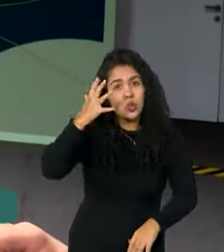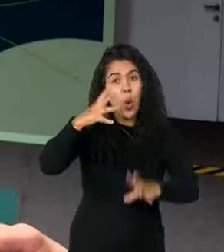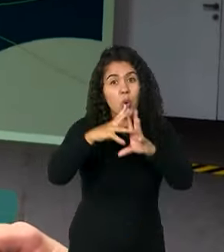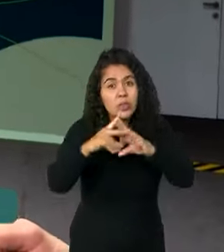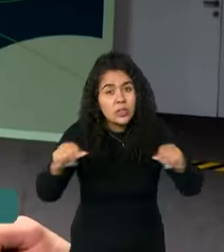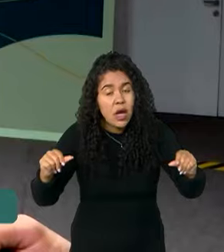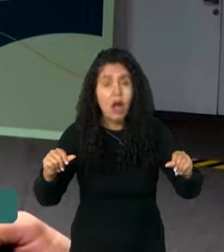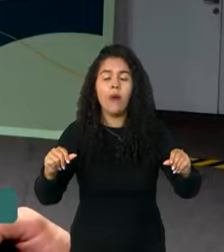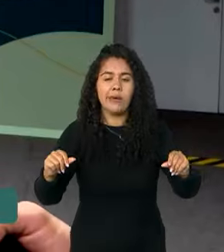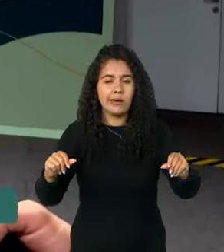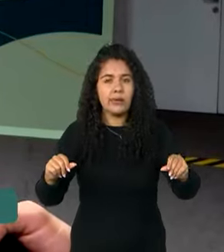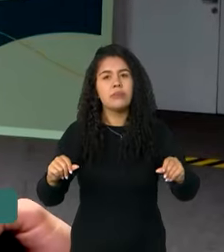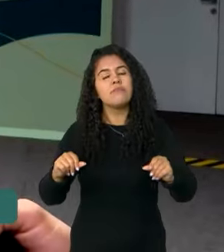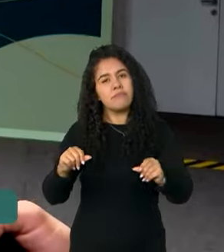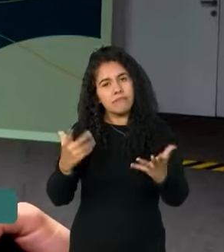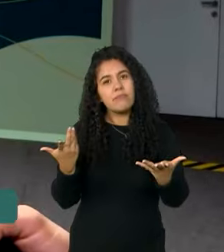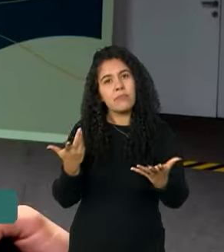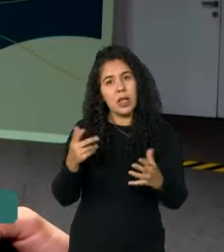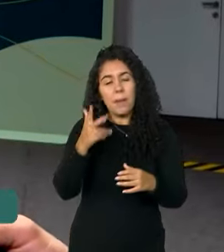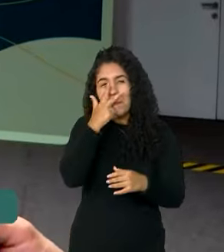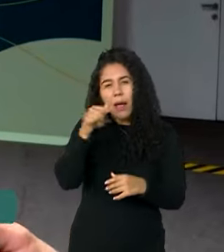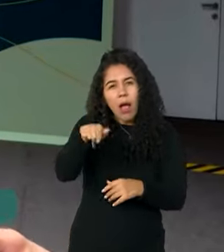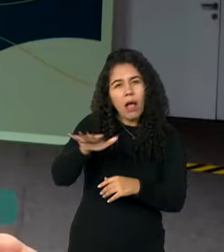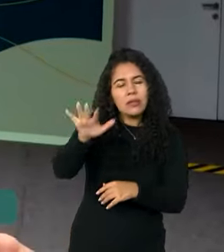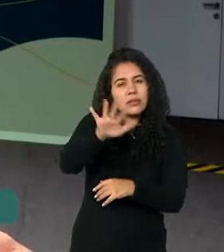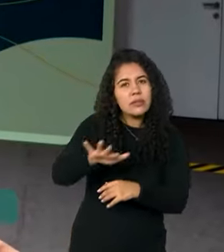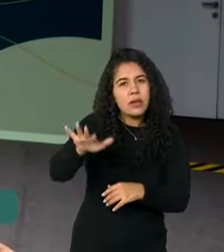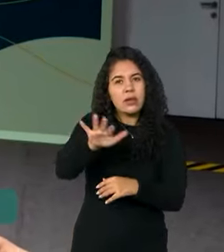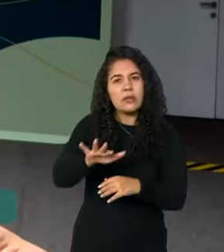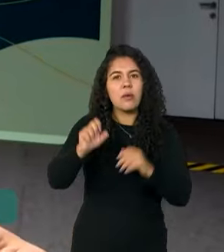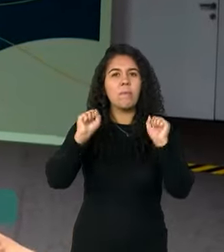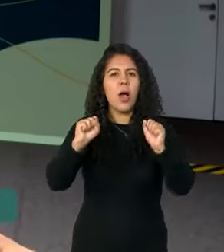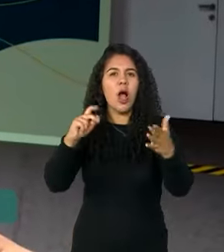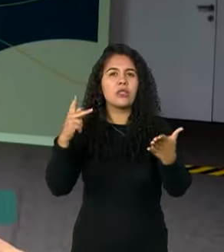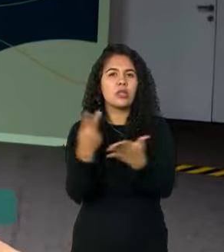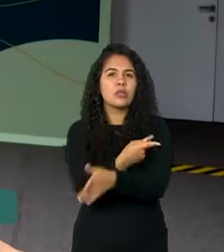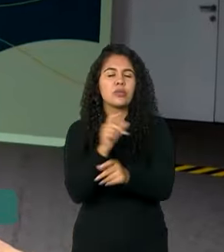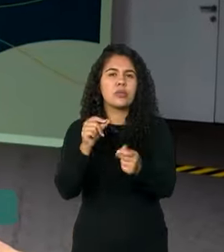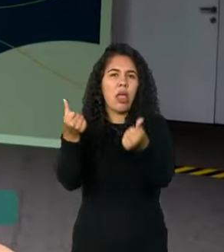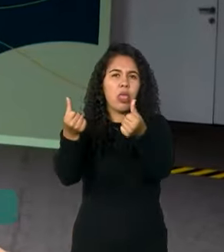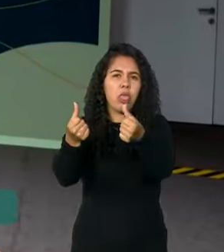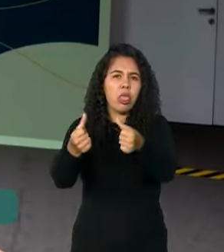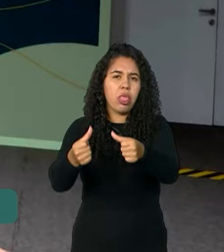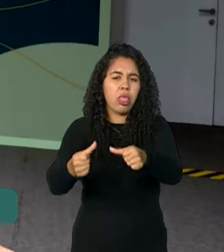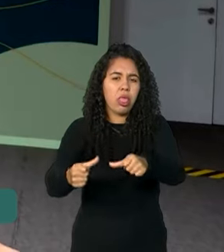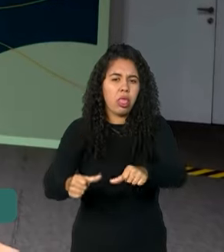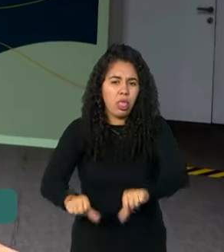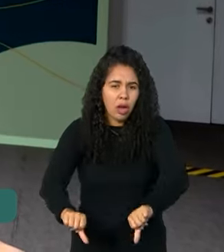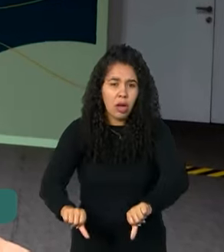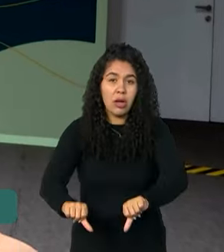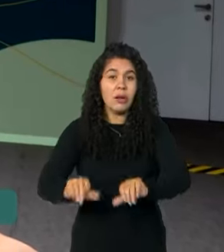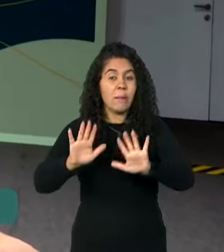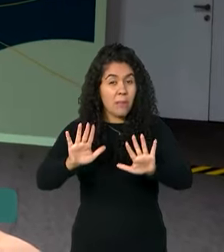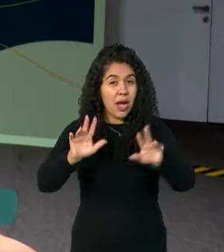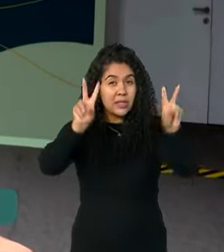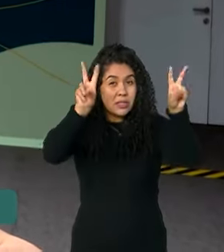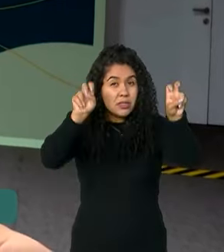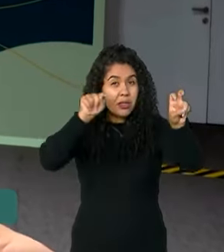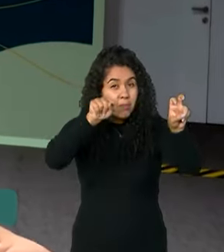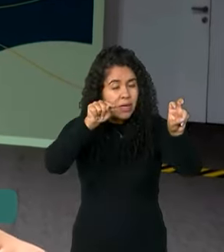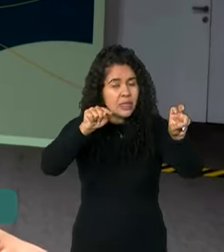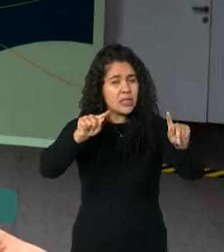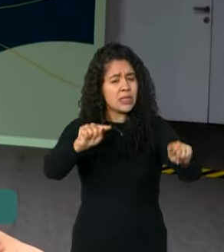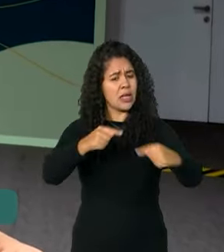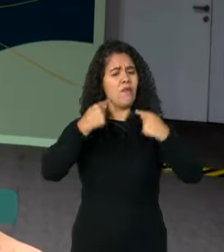só colaborando para que haja um retardo do enfrentamento de algo que é o maior desafio